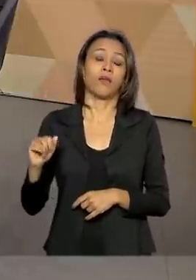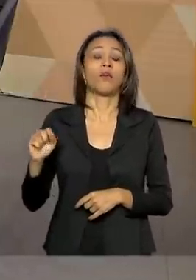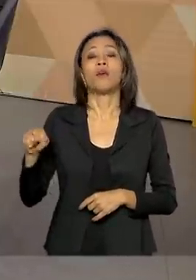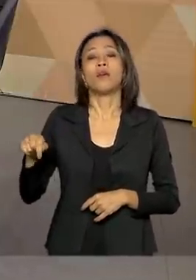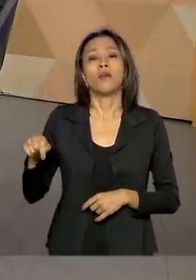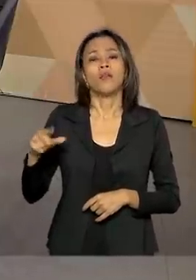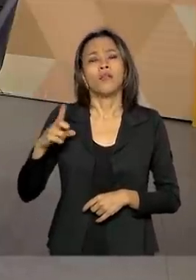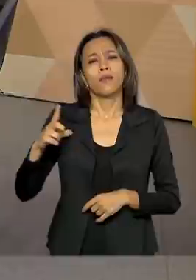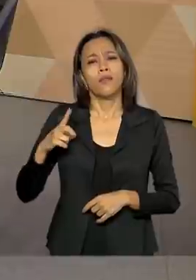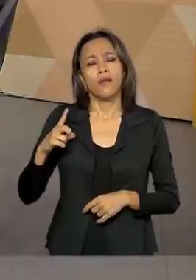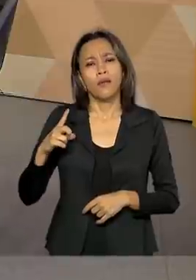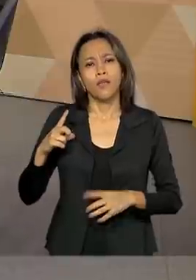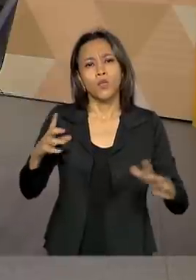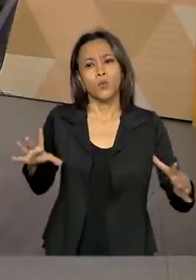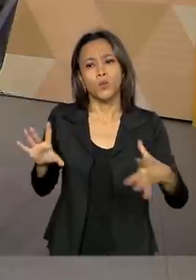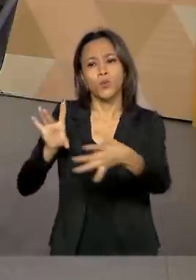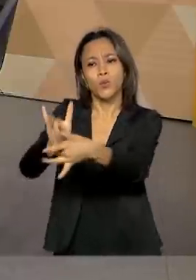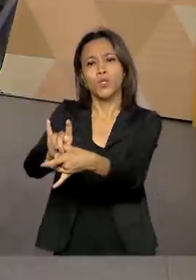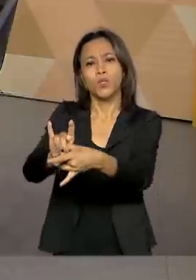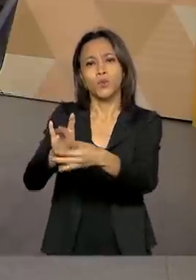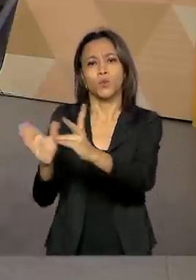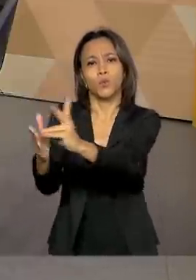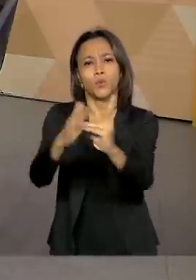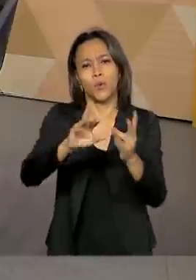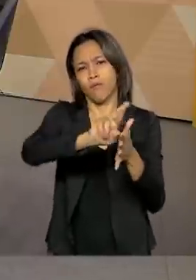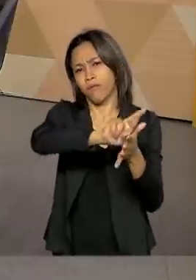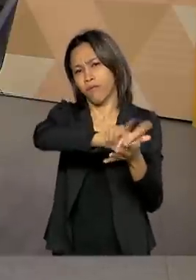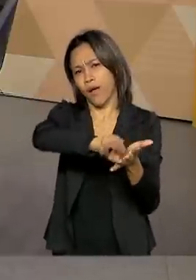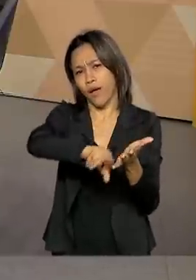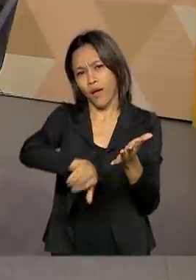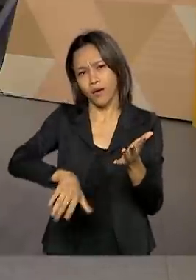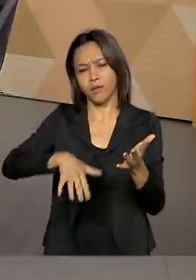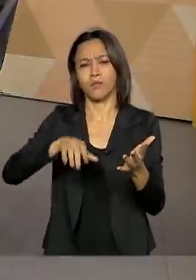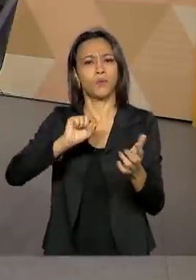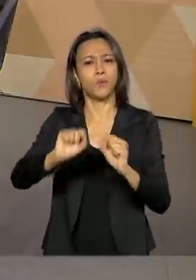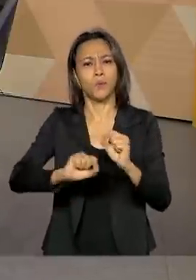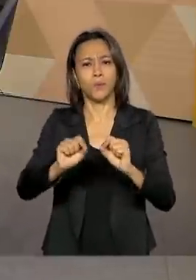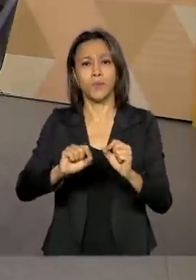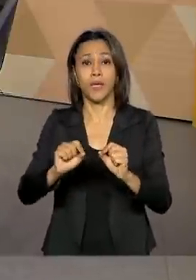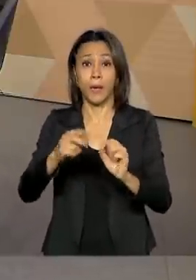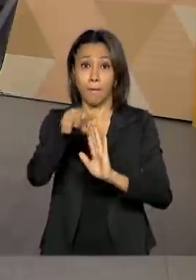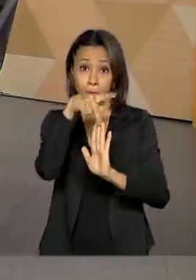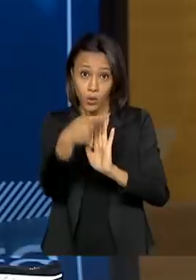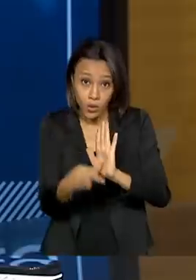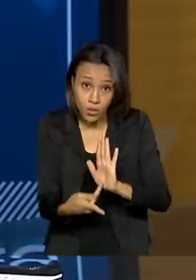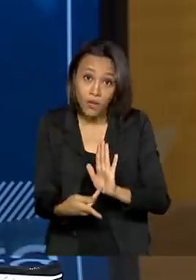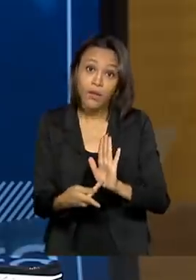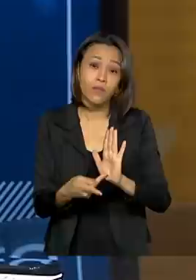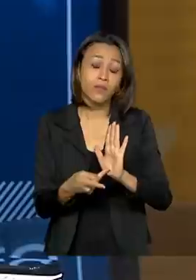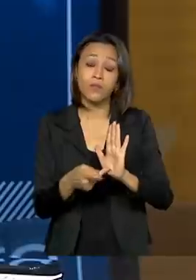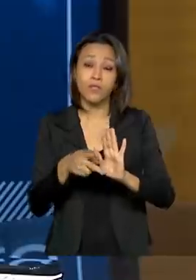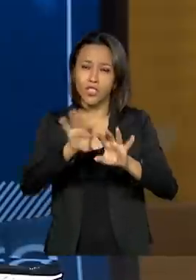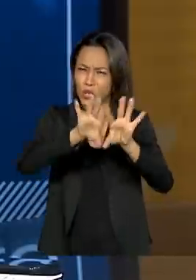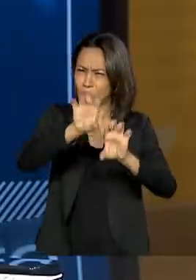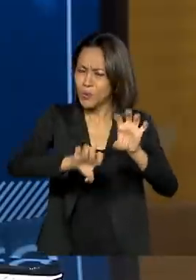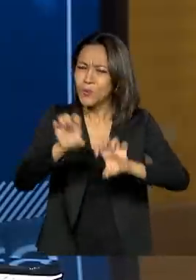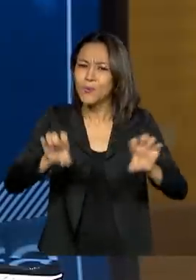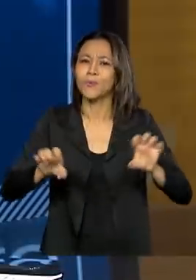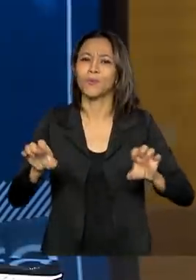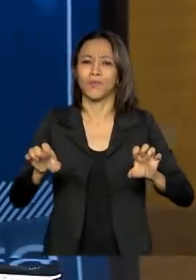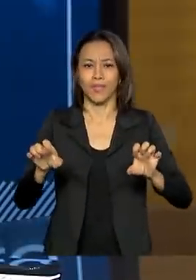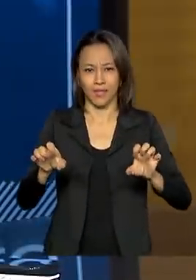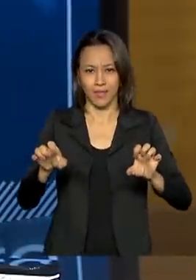desenvolve junto aos indígenas várias ações de mitigação de projetos, por exemplo, de infraestrutura que são